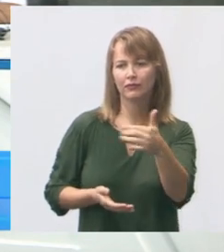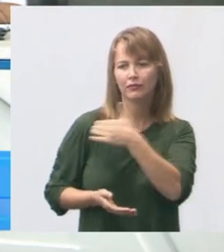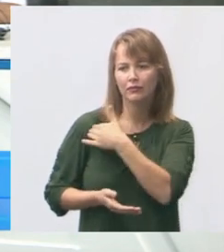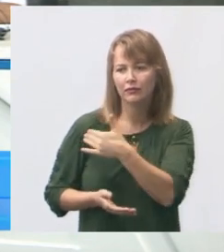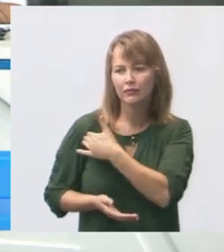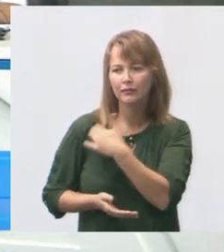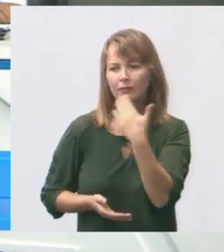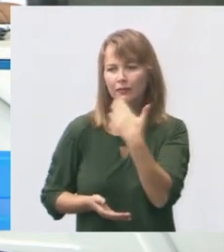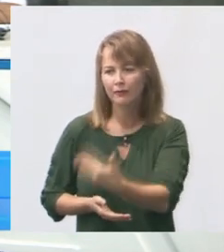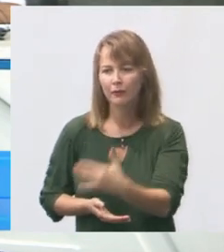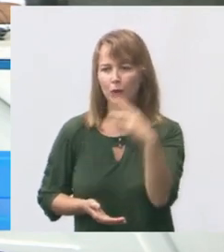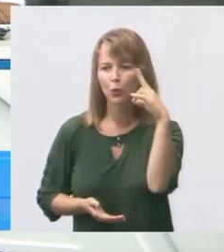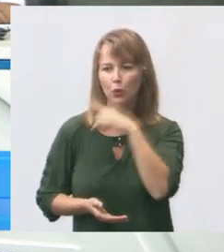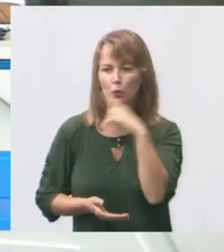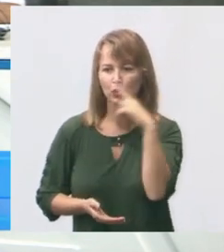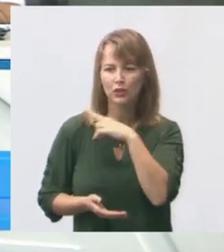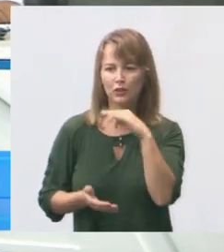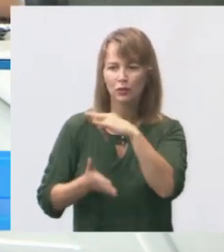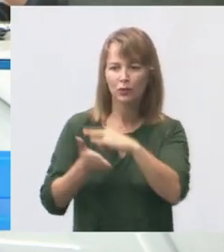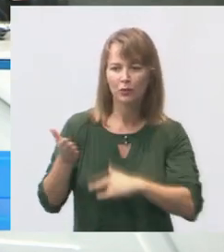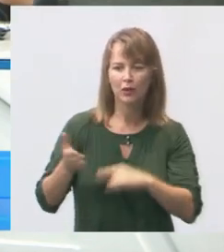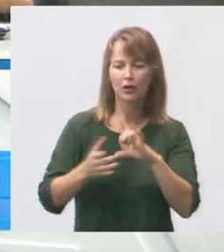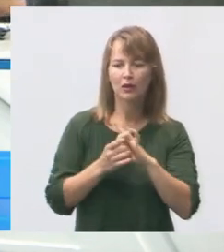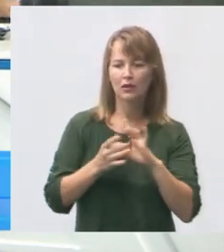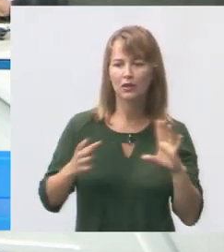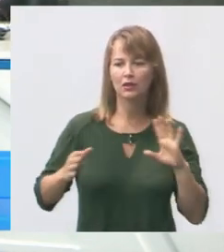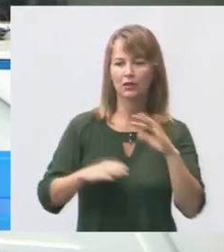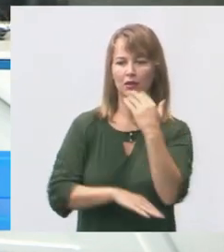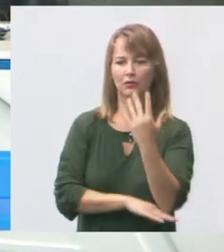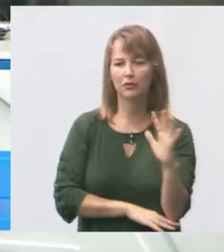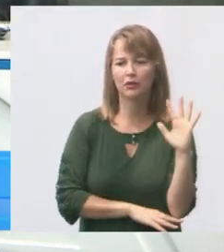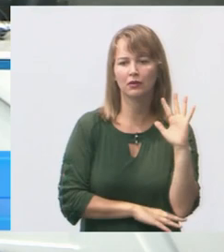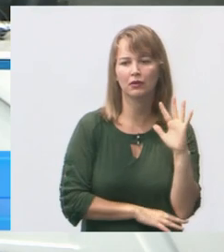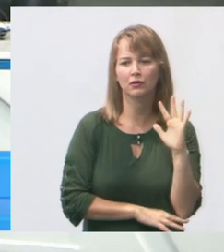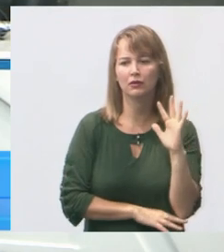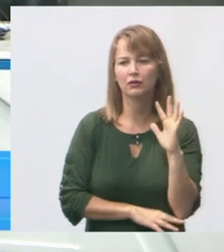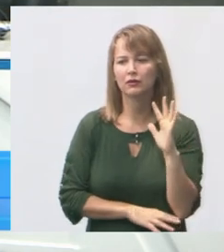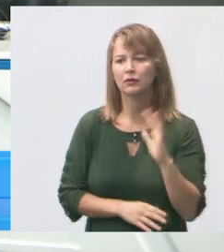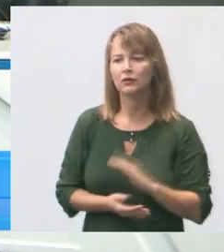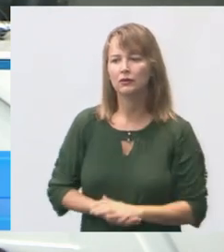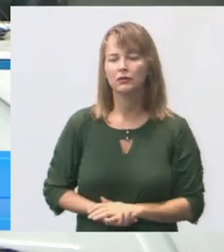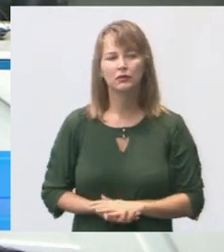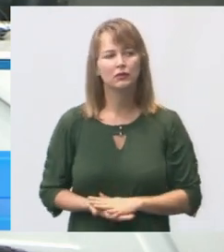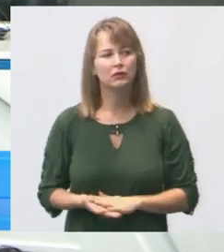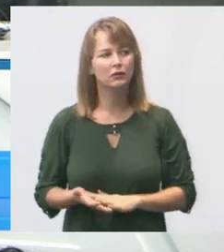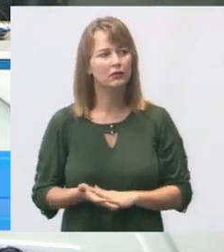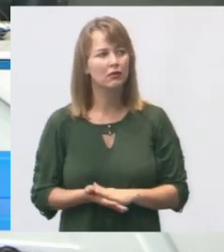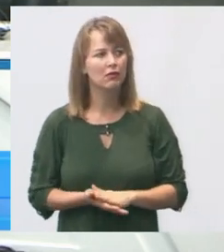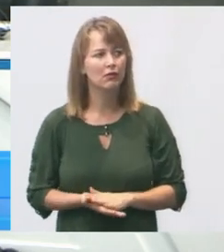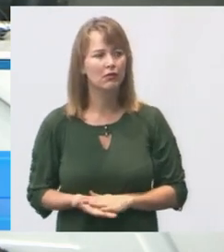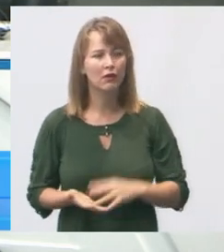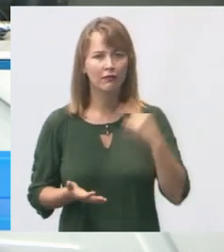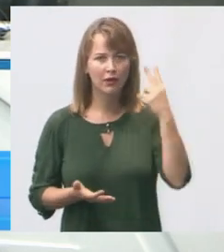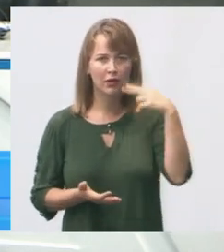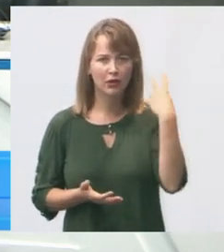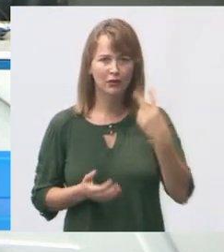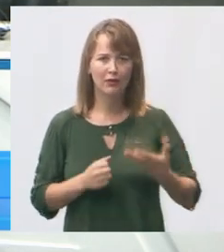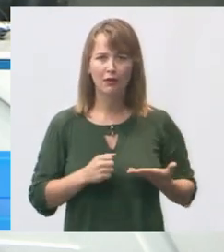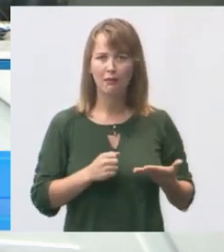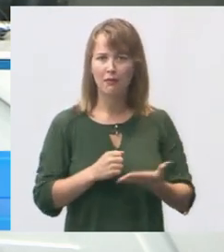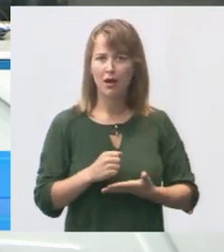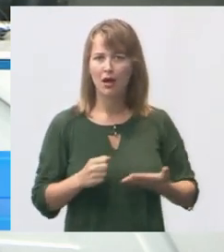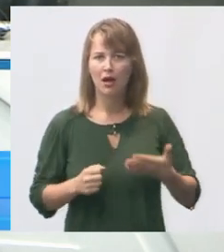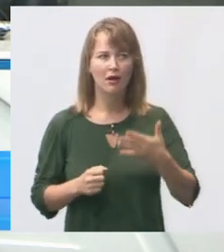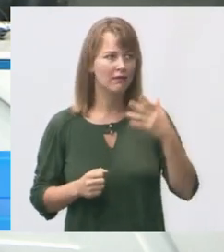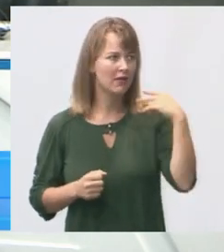cobrar uma urgência nessa licença ambiental? O vereador da base, o vereador da base, Sandro